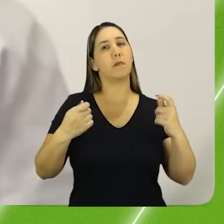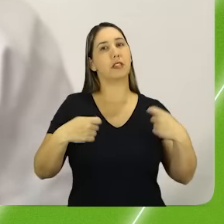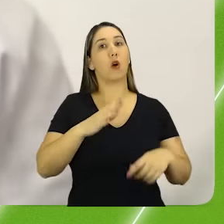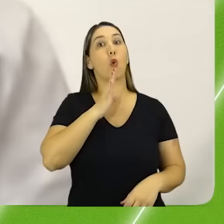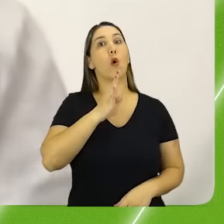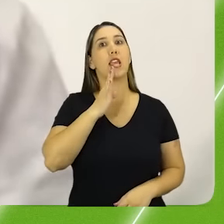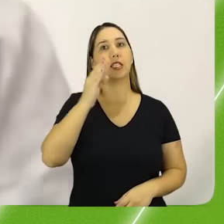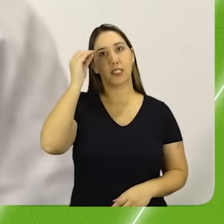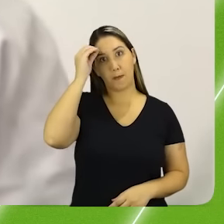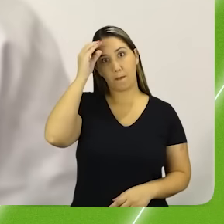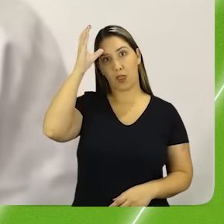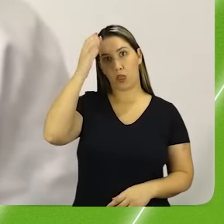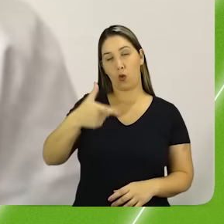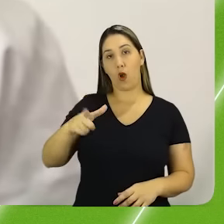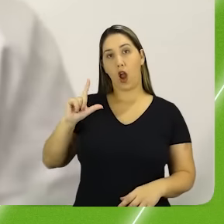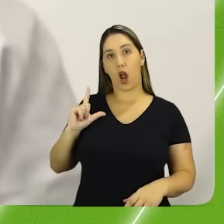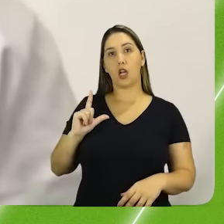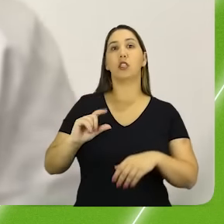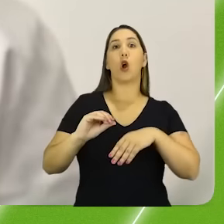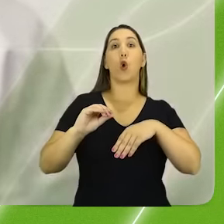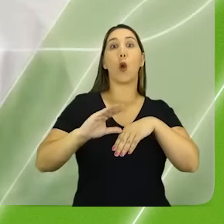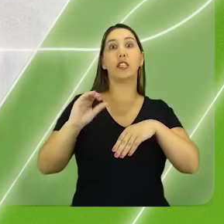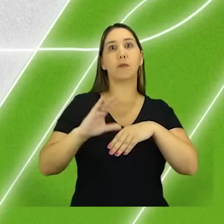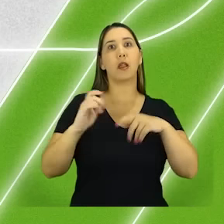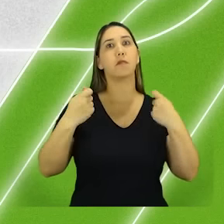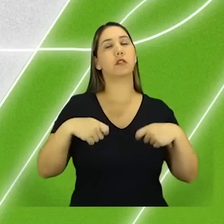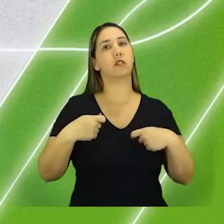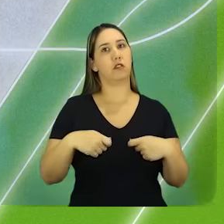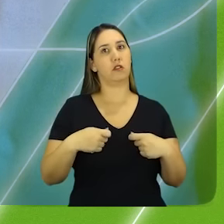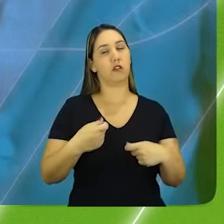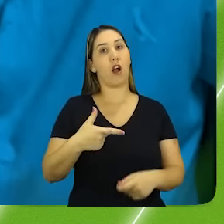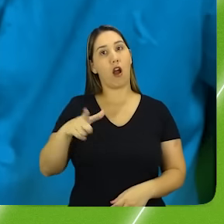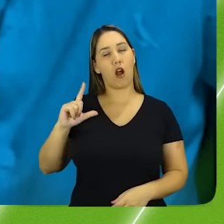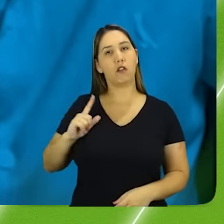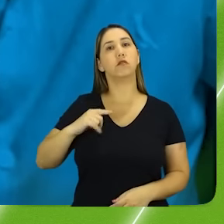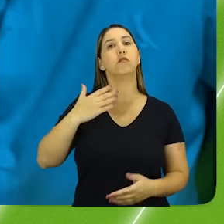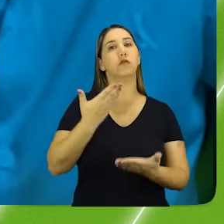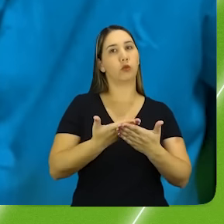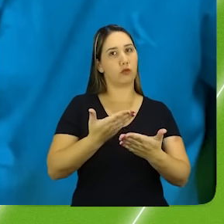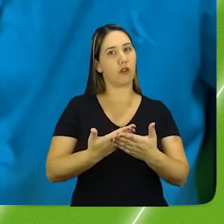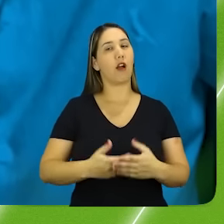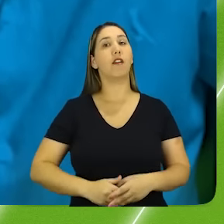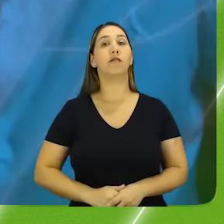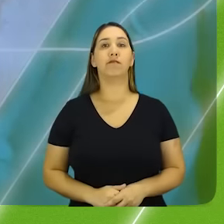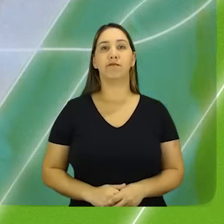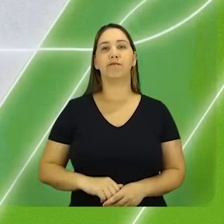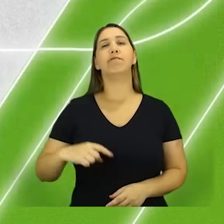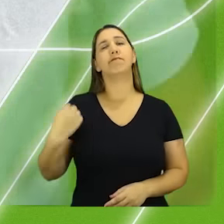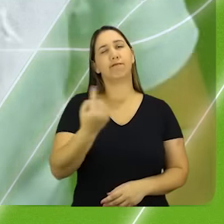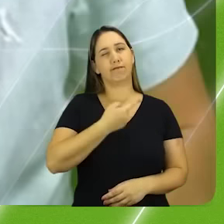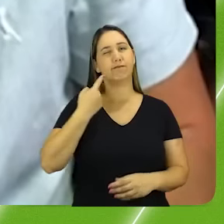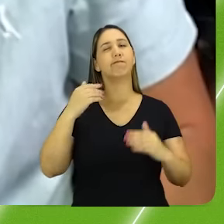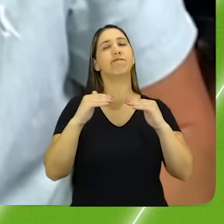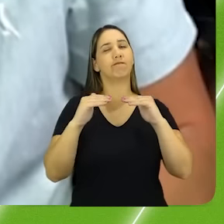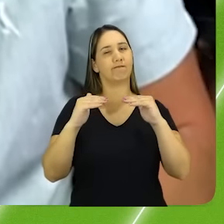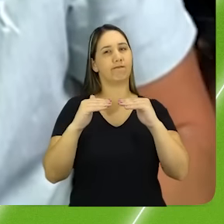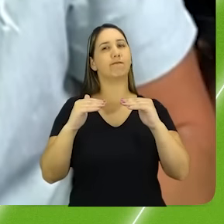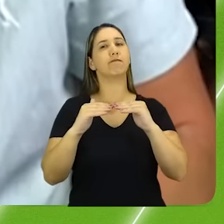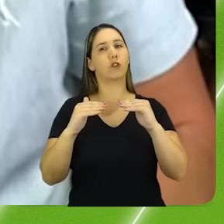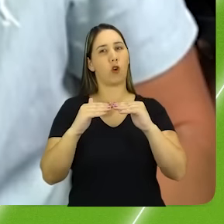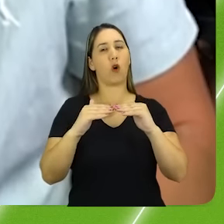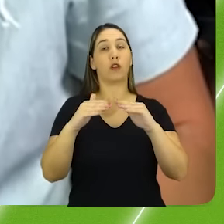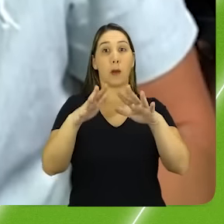conhecimento. Tem que entender, tem que estudar. A gente concorda muito nisso aí. O mercado